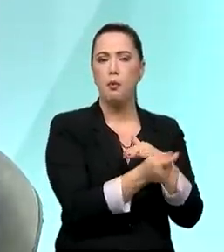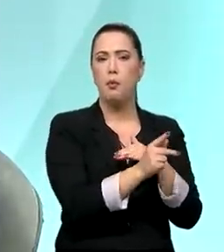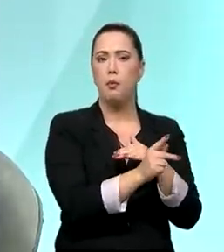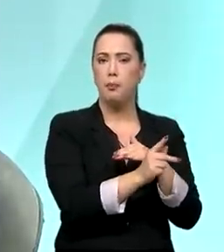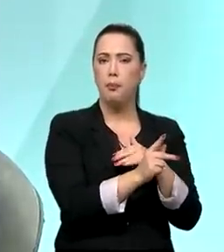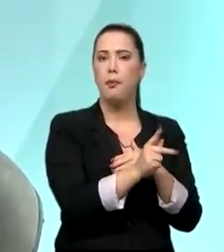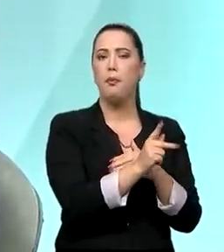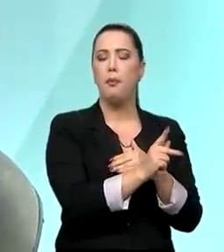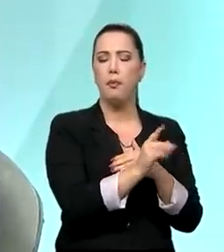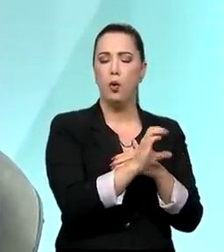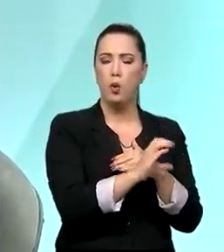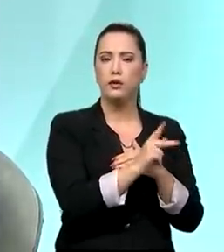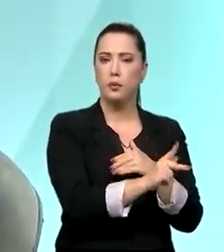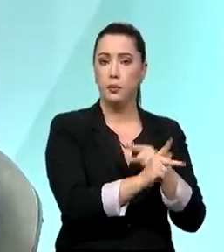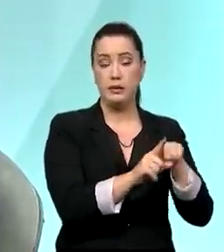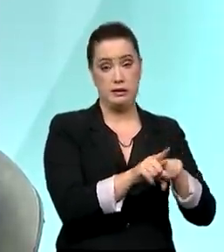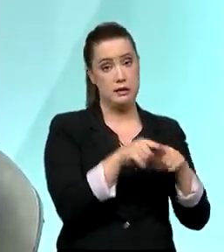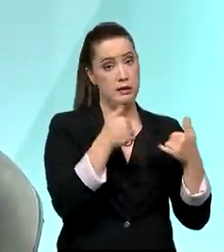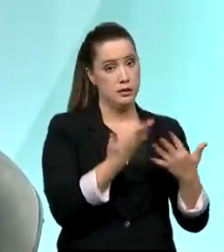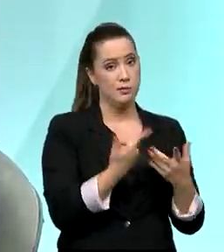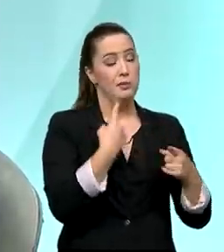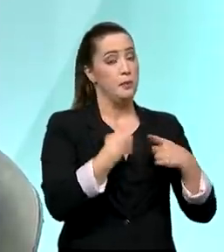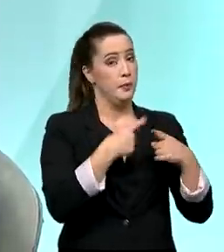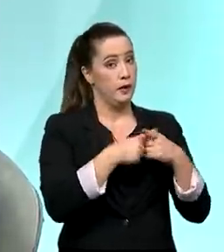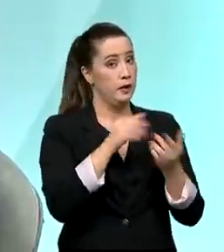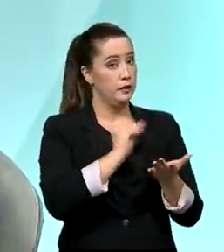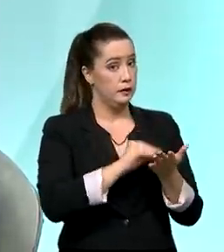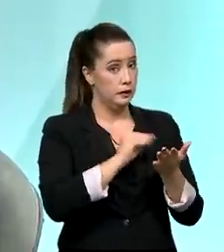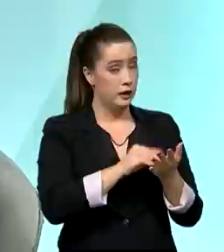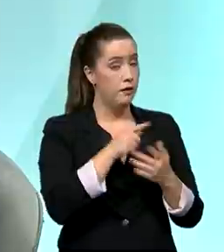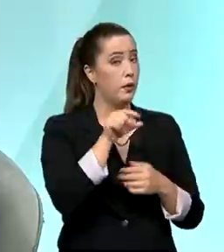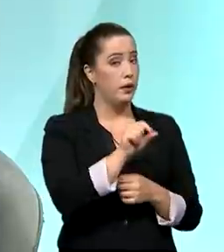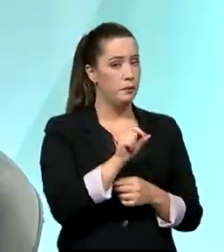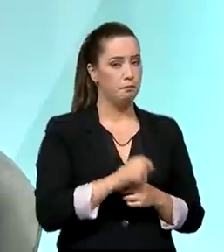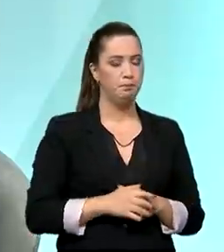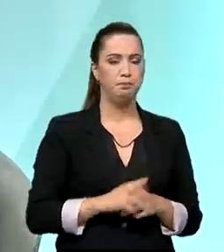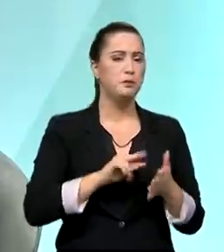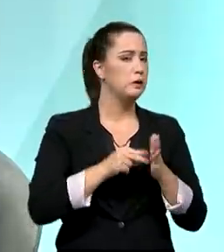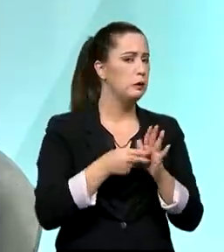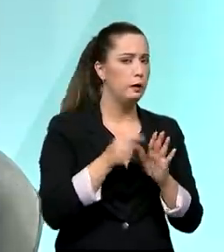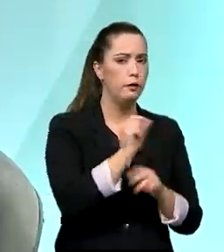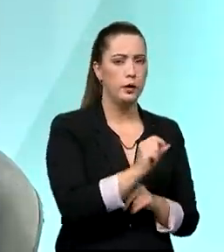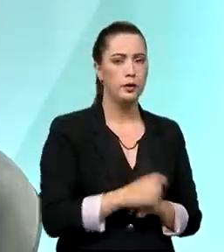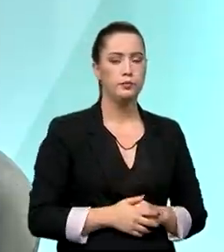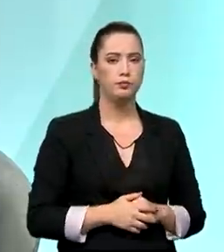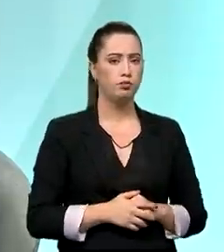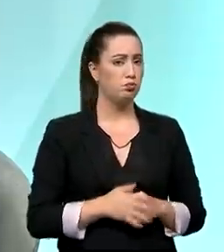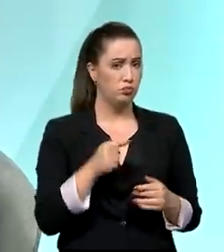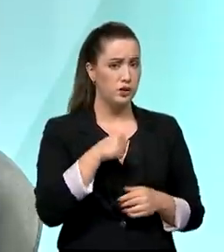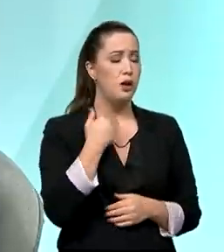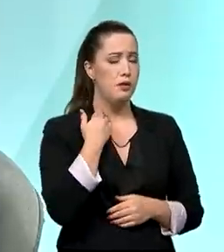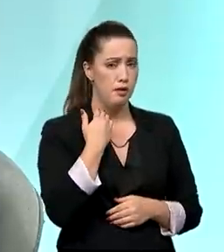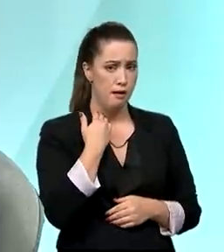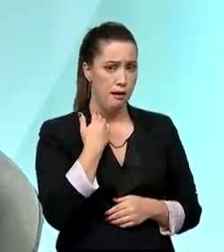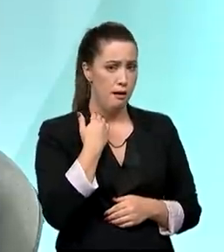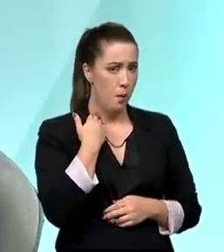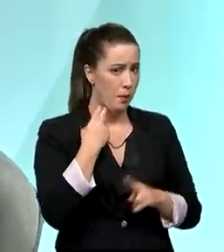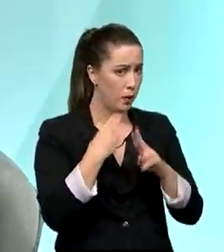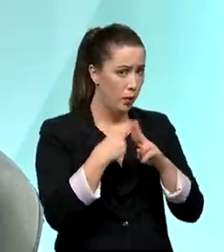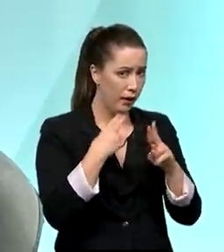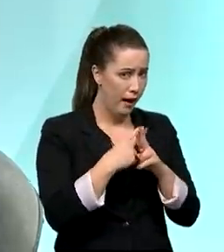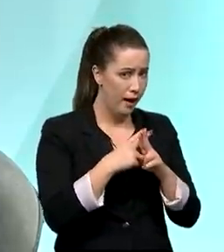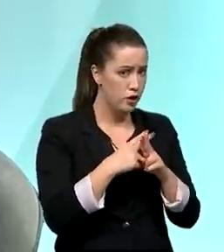patrimônio, de base de capital, um pouco mais técnico, mas significava o seguinte, não estava forte o suficiente. Nós